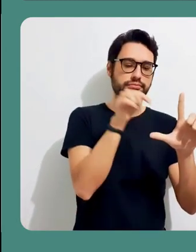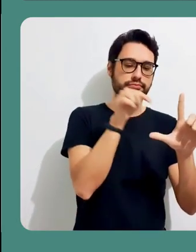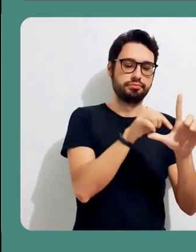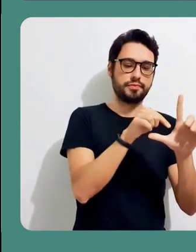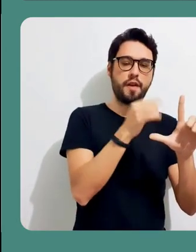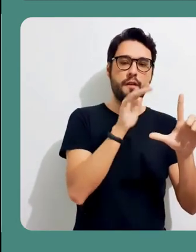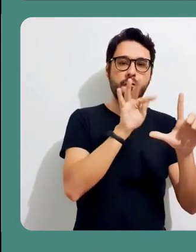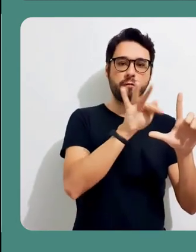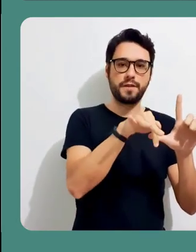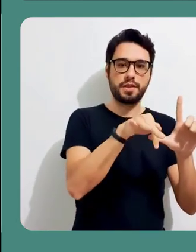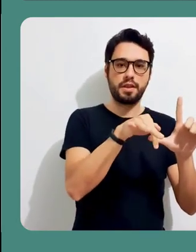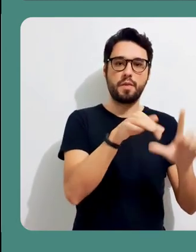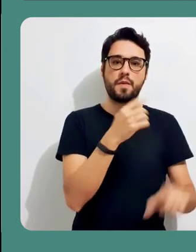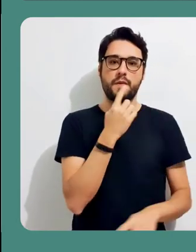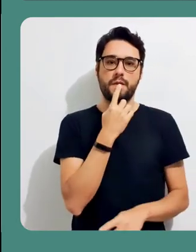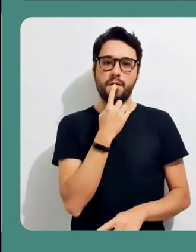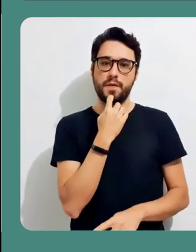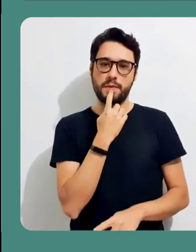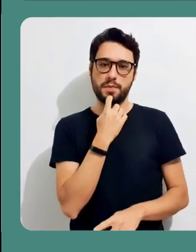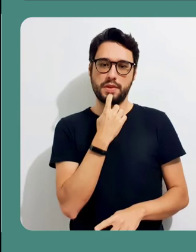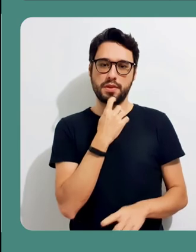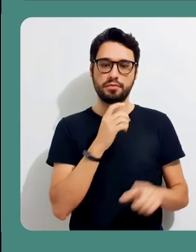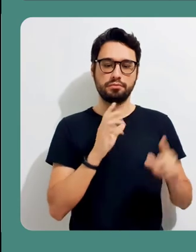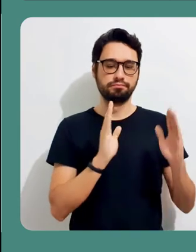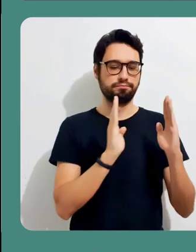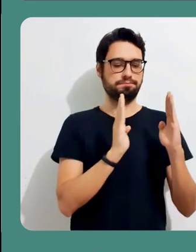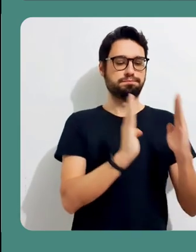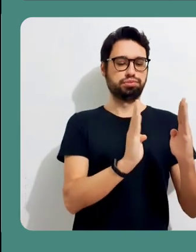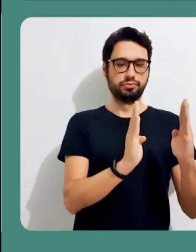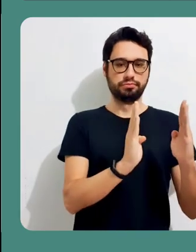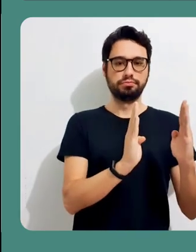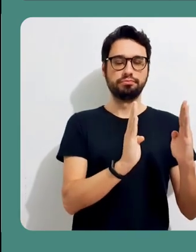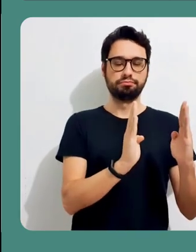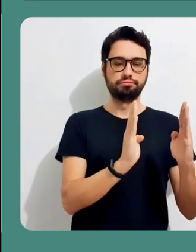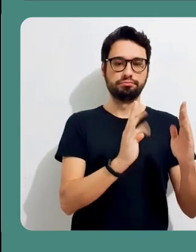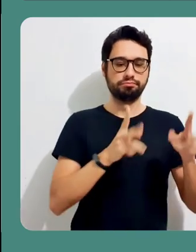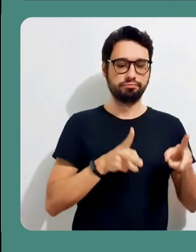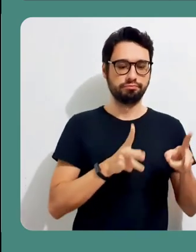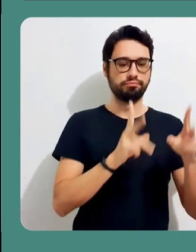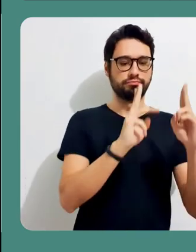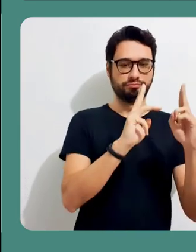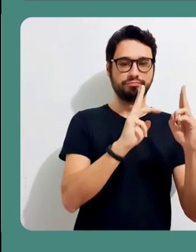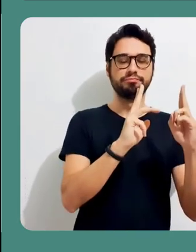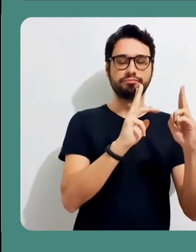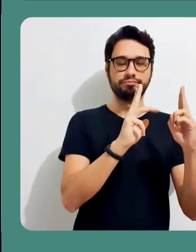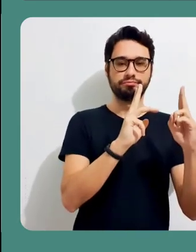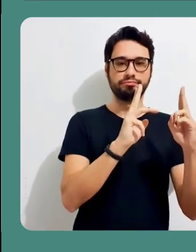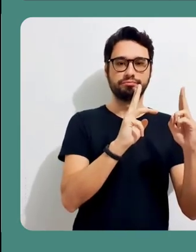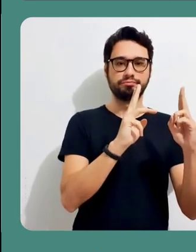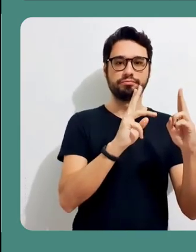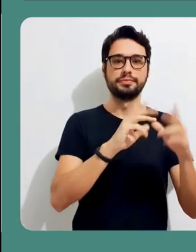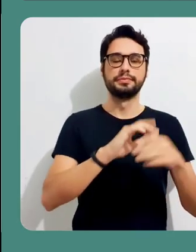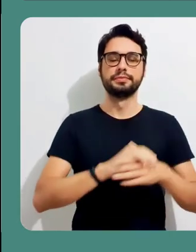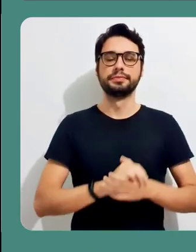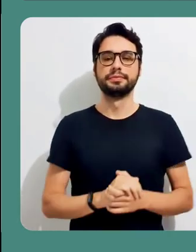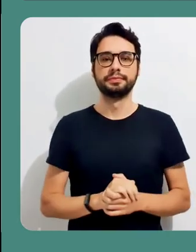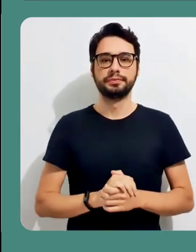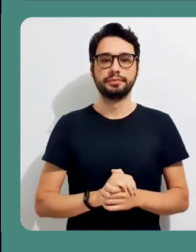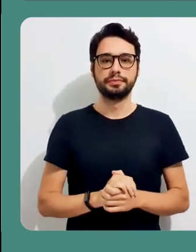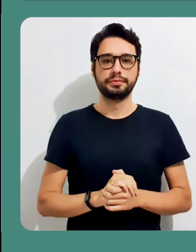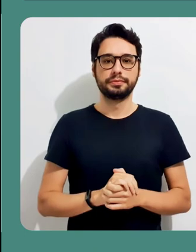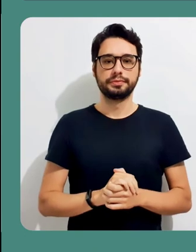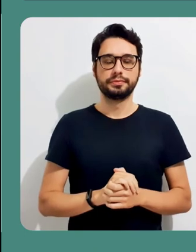final que eu quero cortar. Então, eu vou setar o marcador com o marcador verde, ir até o final,